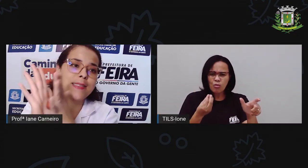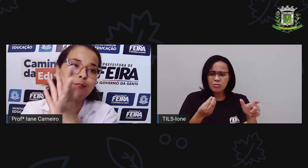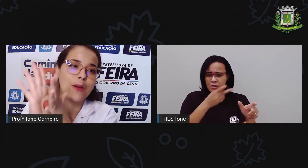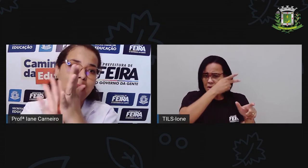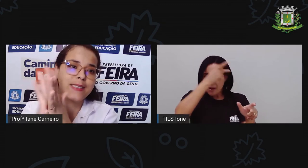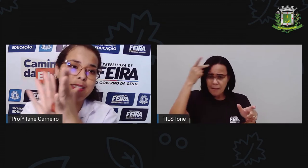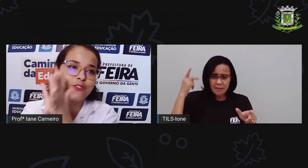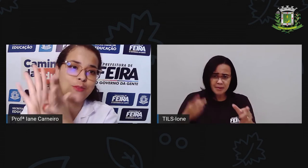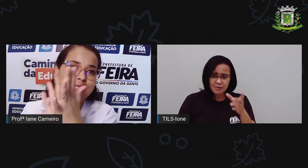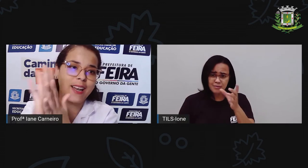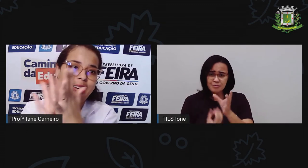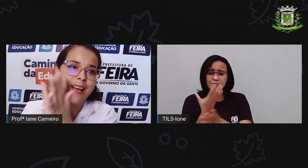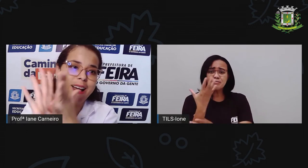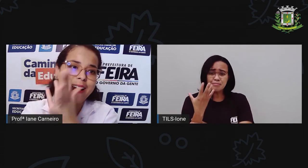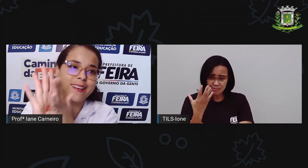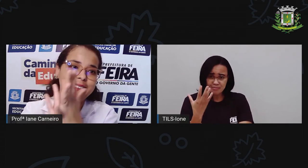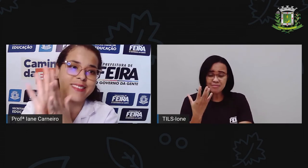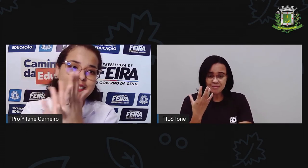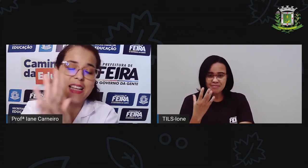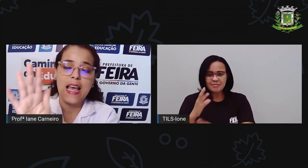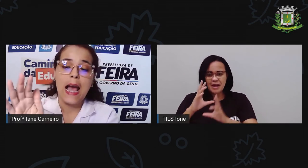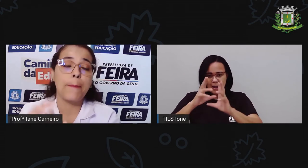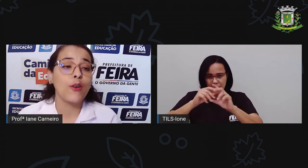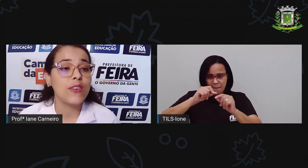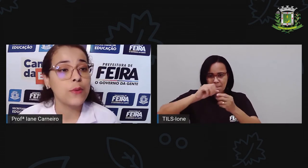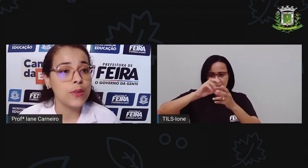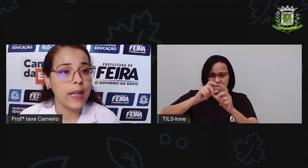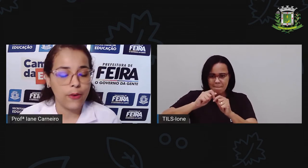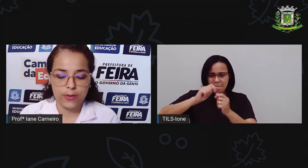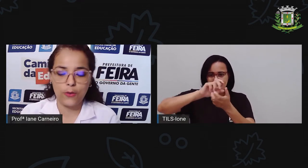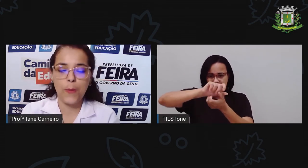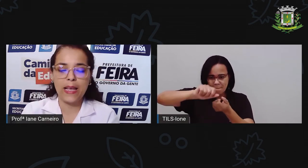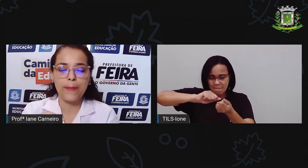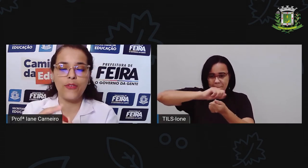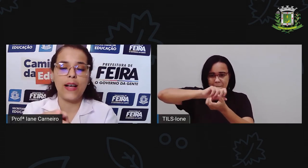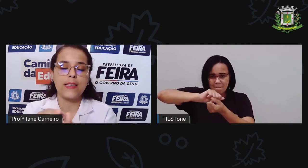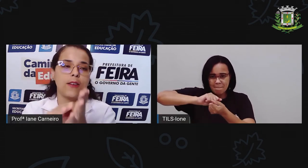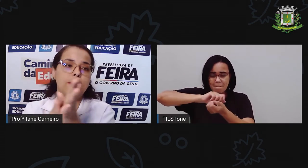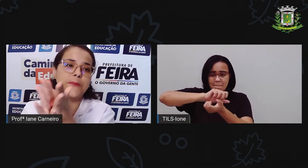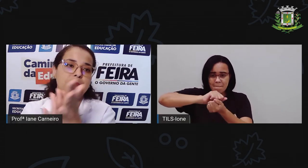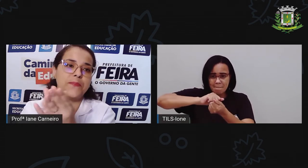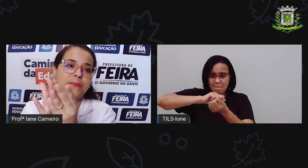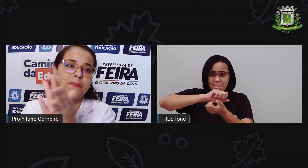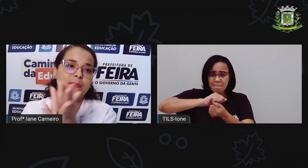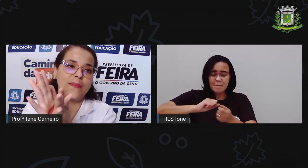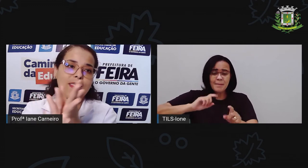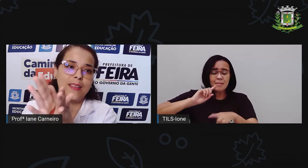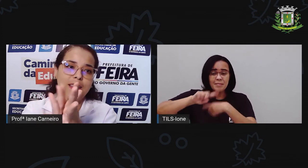amassa a sua massinha de modelar. A Pro vai fazer um boneco. Então, como é que a Pro faz, ó?